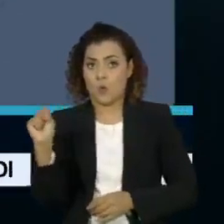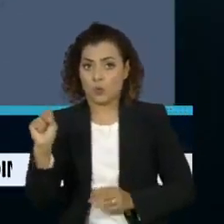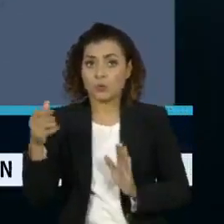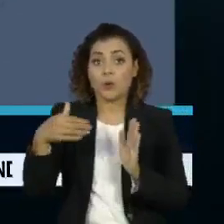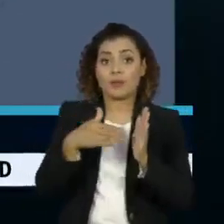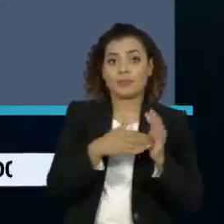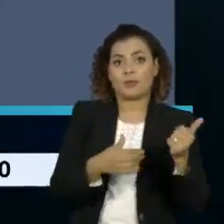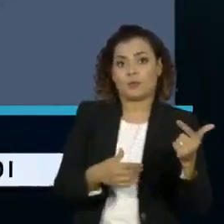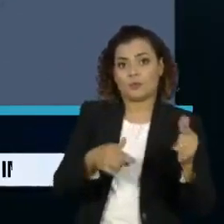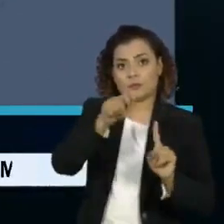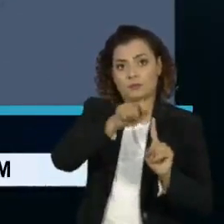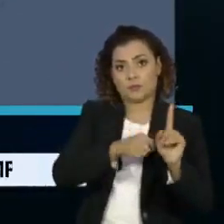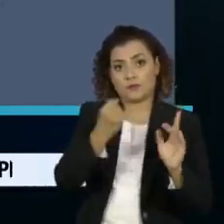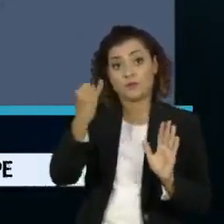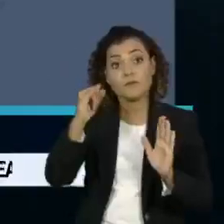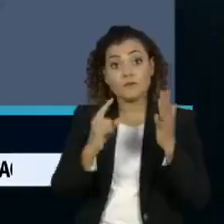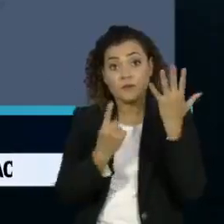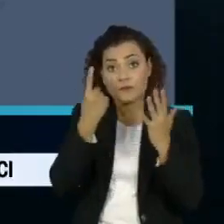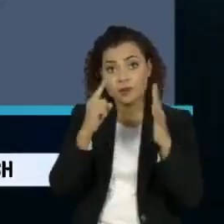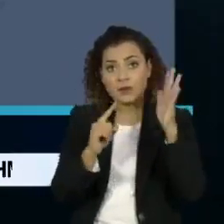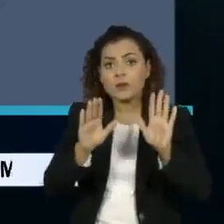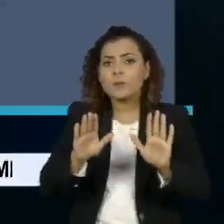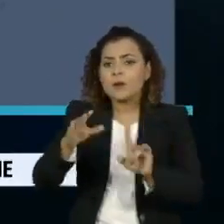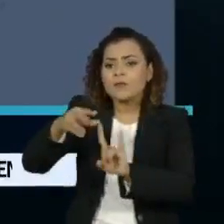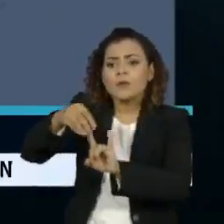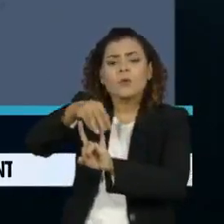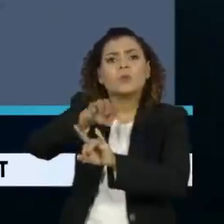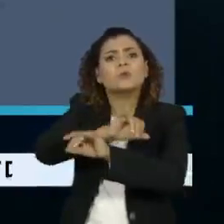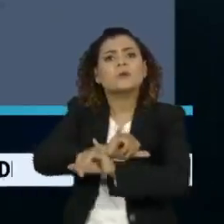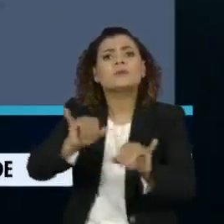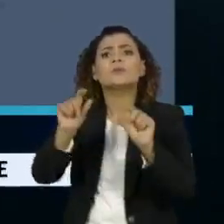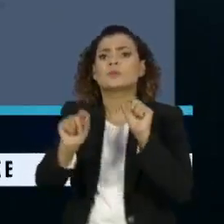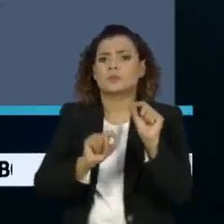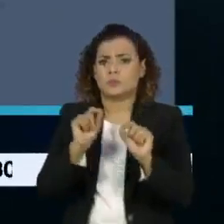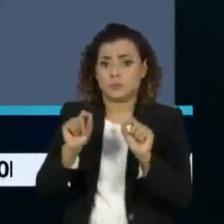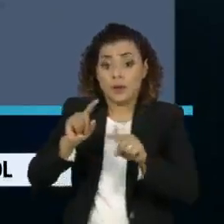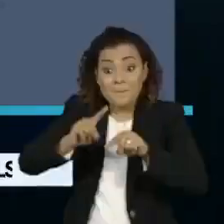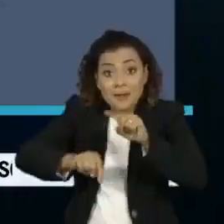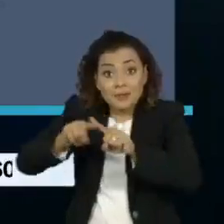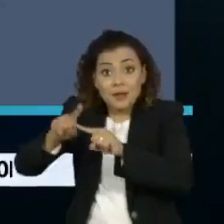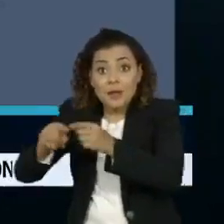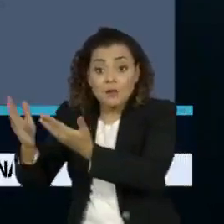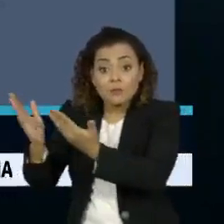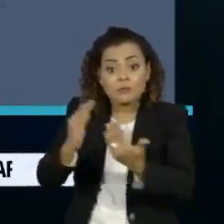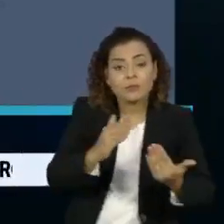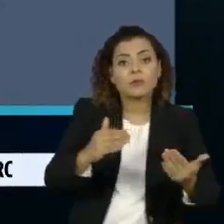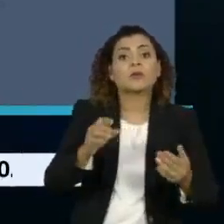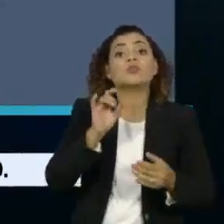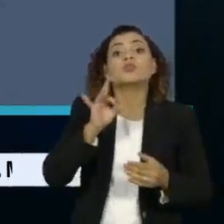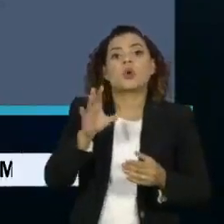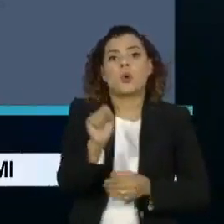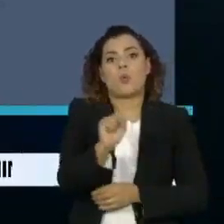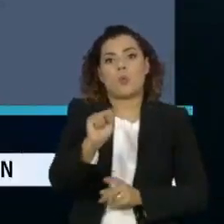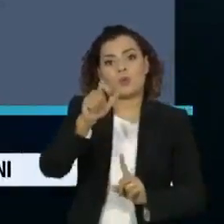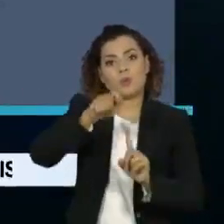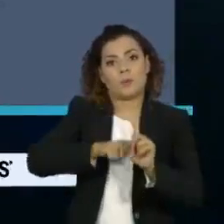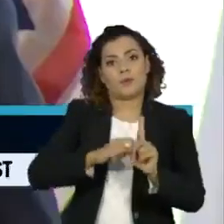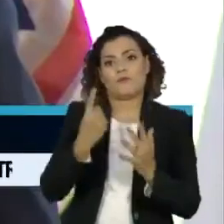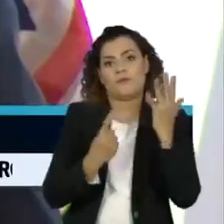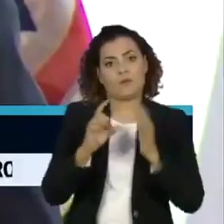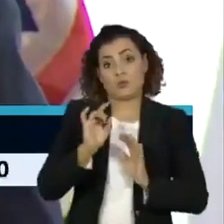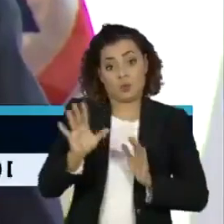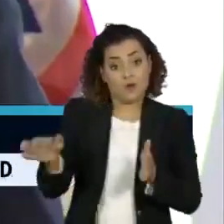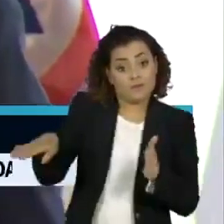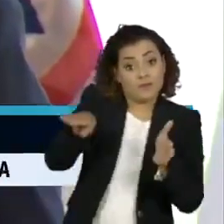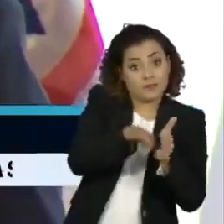e 12 de fevereiro. Mas, segundo a Fiocruz, há uma sinalização de que o insumo será enviado apenas no dia 8 do mês que vem.